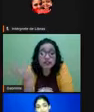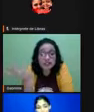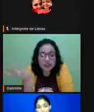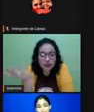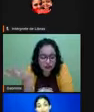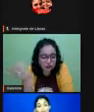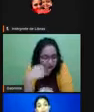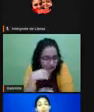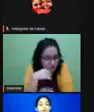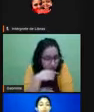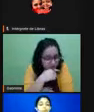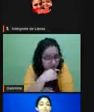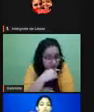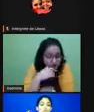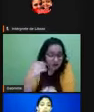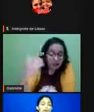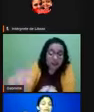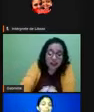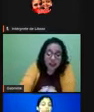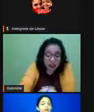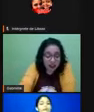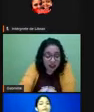graduação da Francielle Rocha de Oliveira.